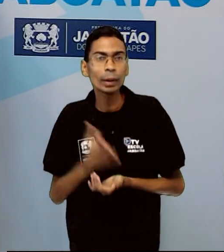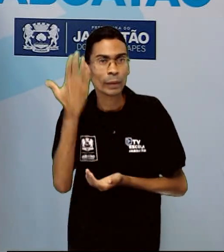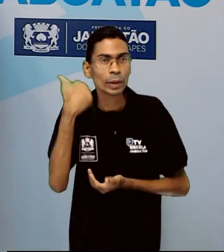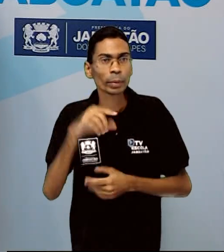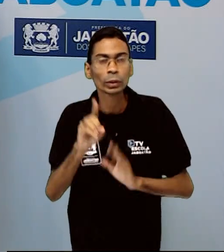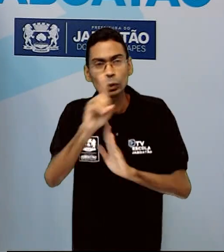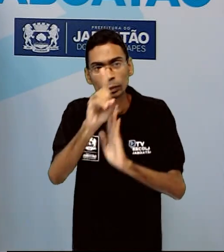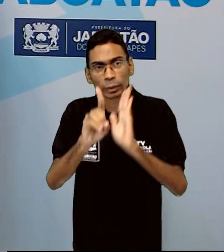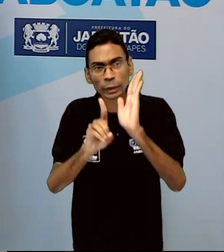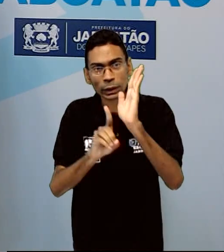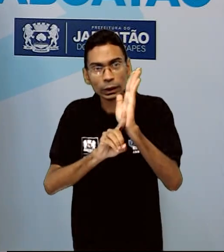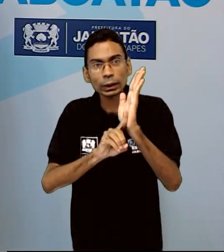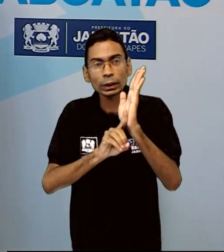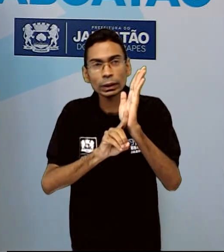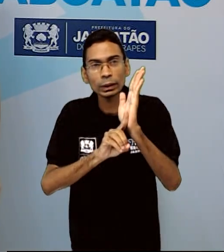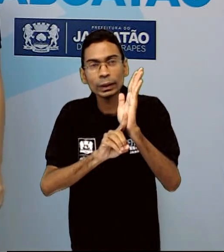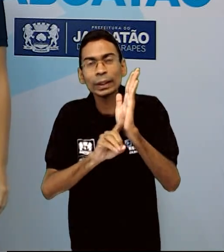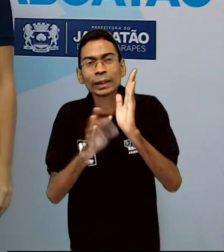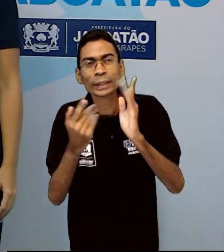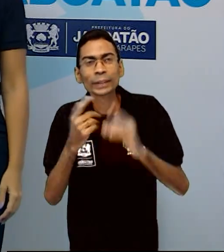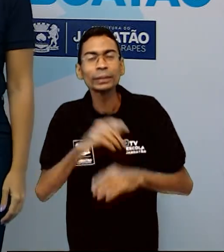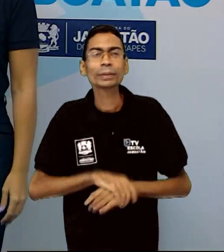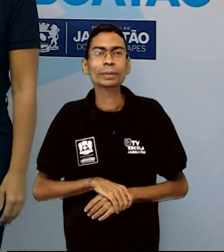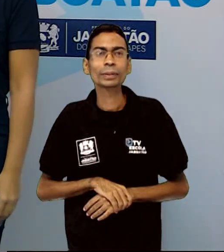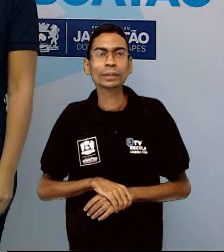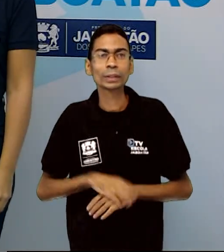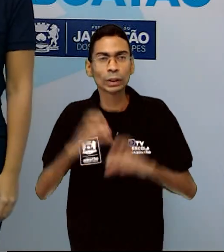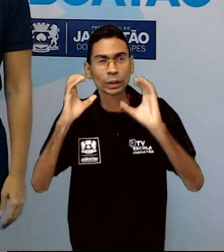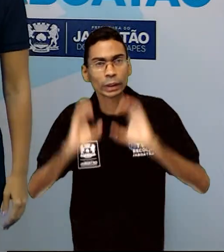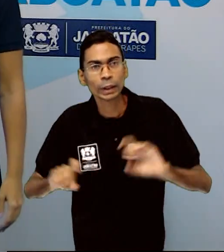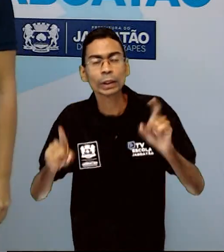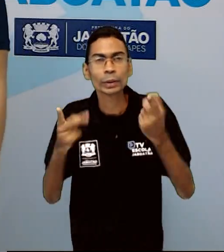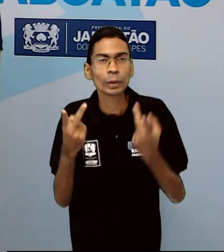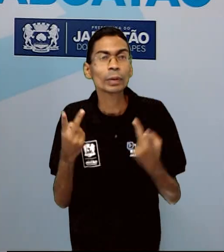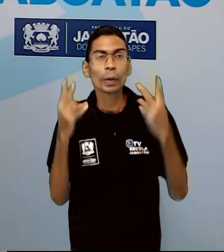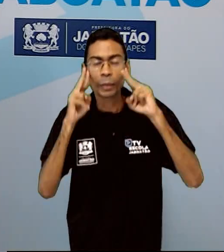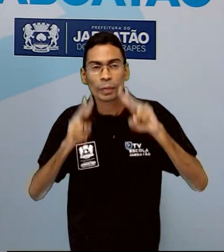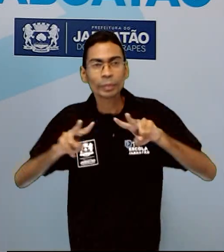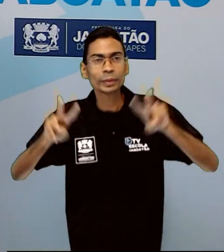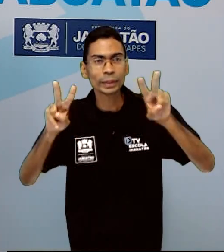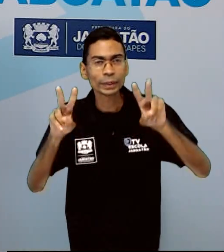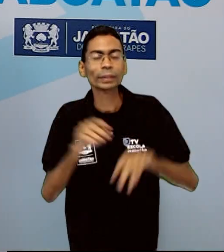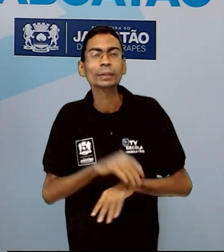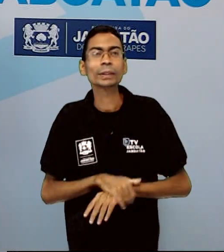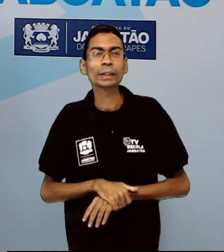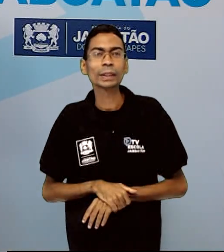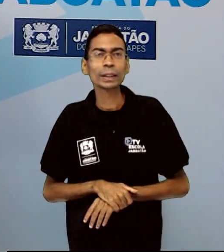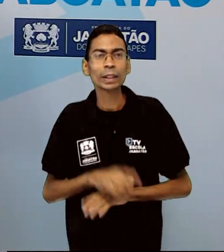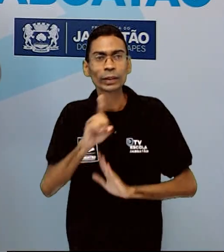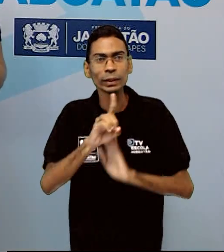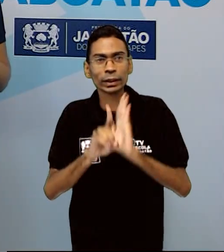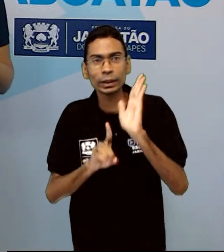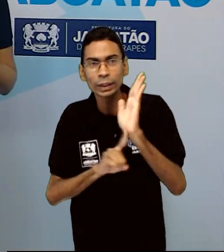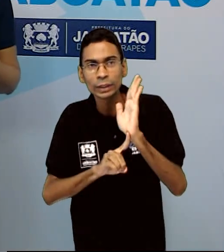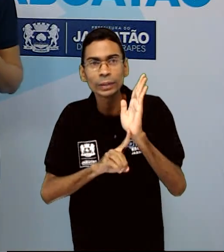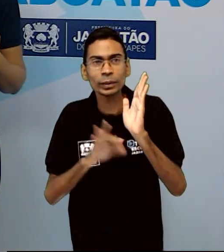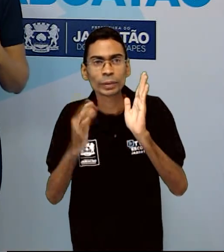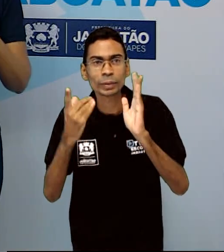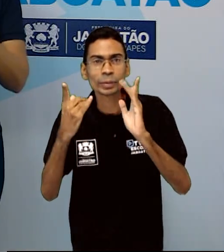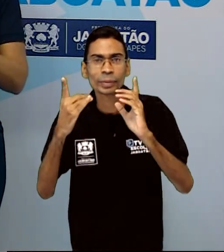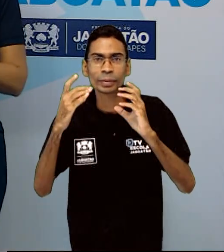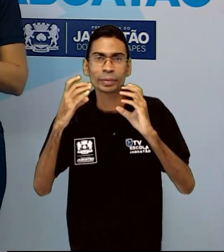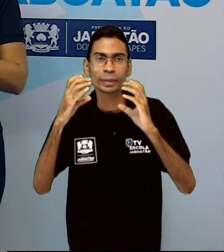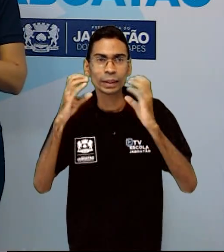sobre os direitos sociais do cidadão. Preste atenção aqui na sua tela. Alguns direitos como educação,